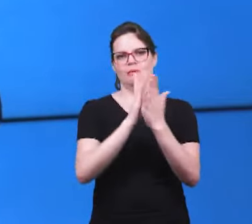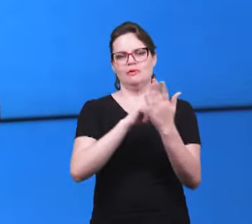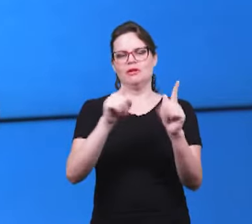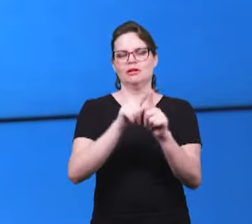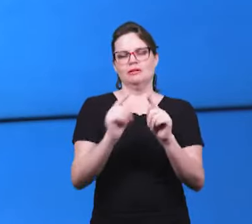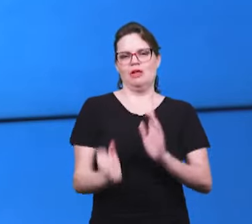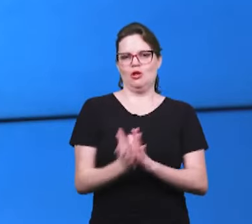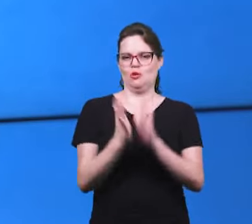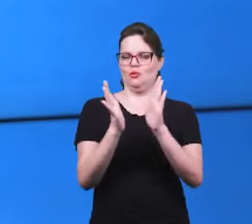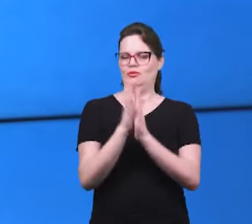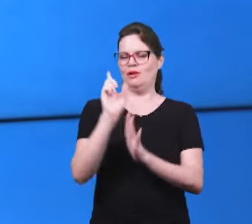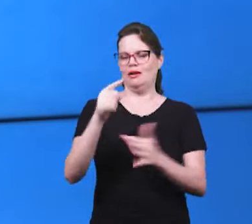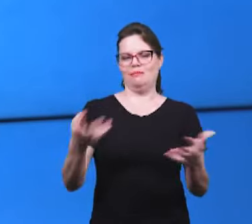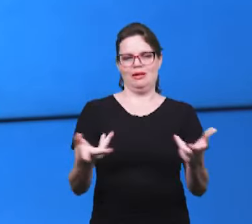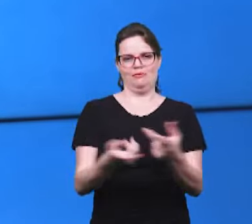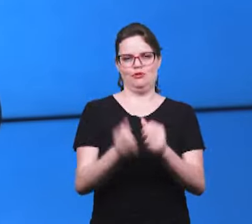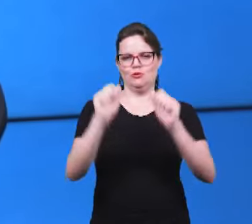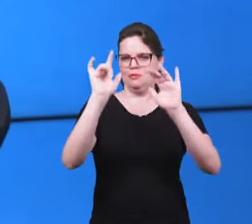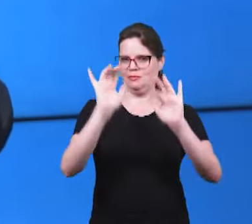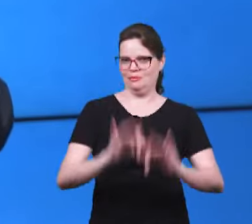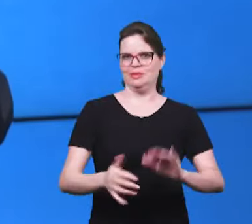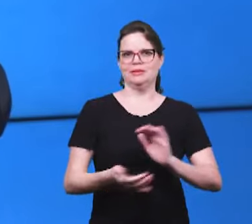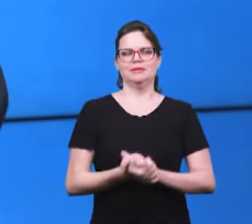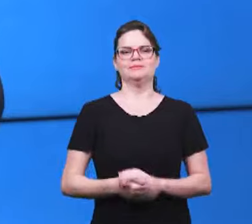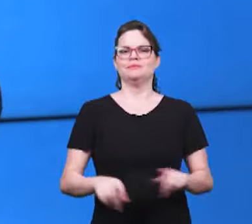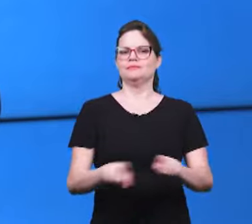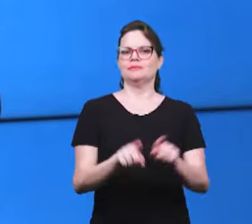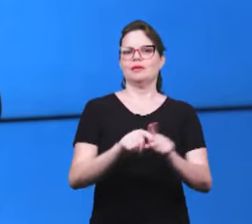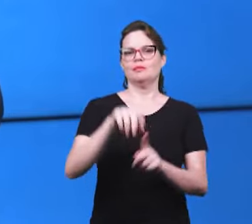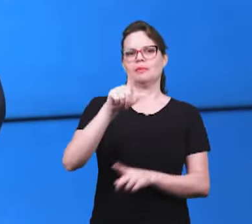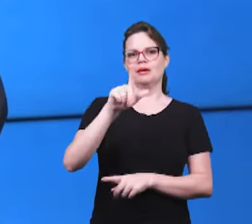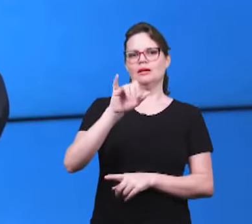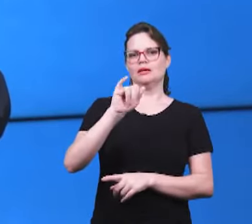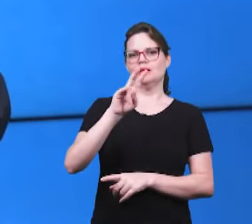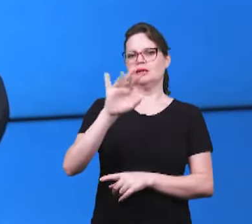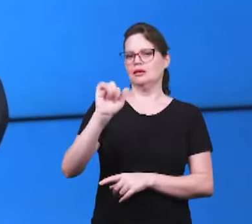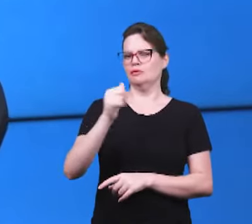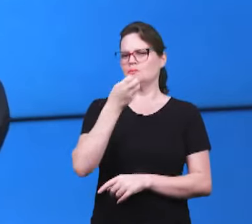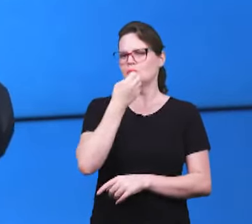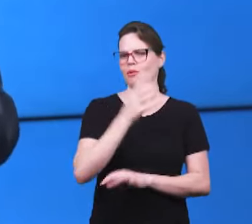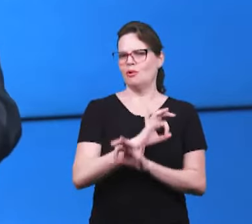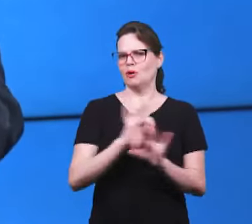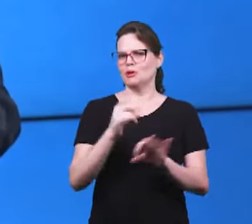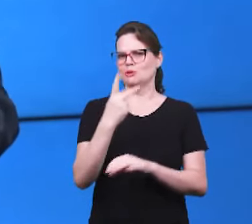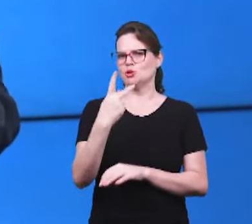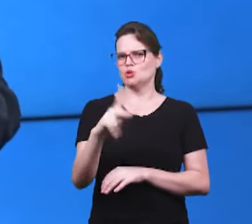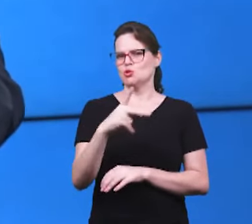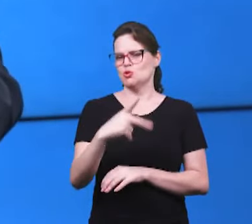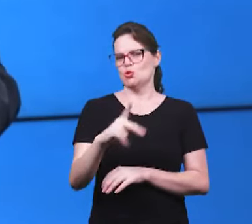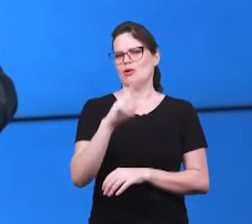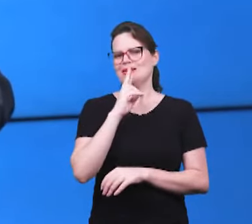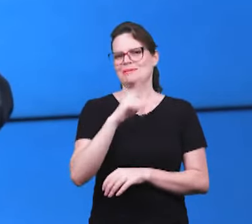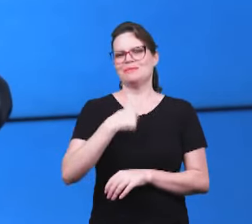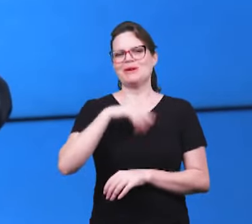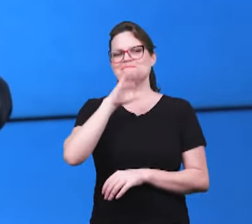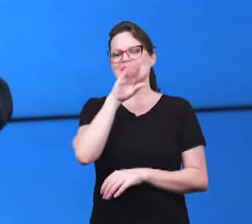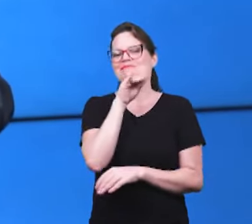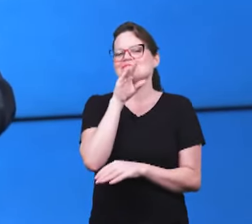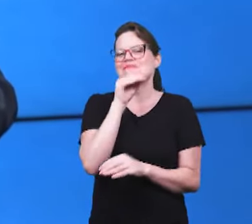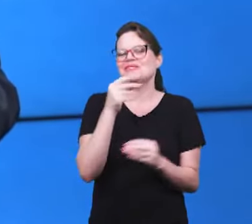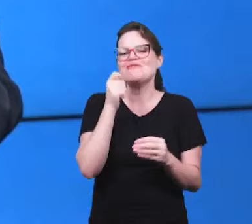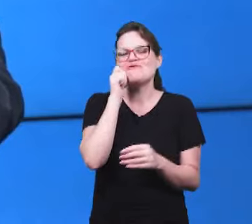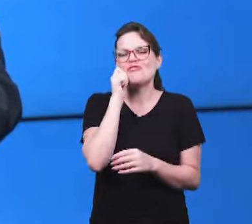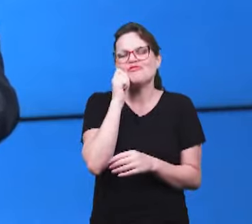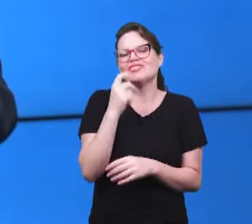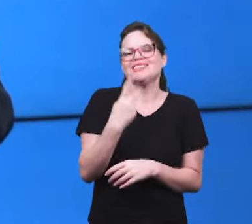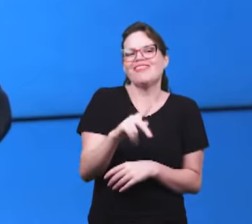os louvores isso é uma grande bênção louvado seja o Senhor também a Lívia Lívia muito boa a sua resposta balbuciando uma resposta que